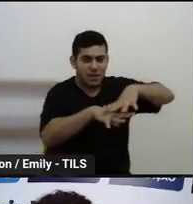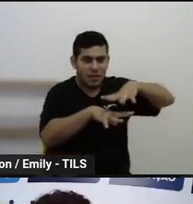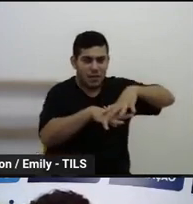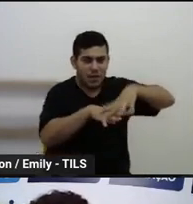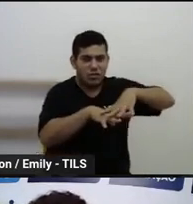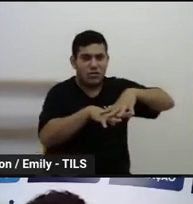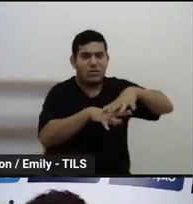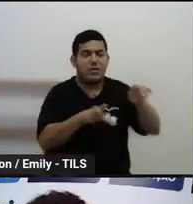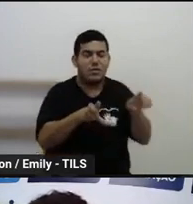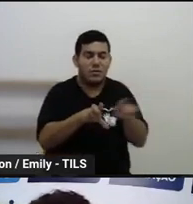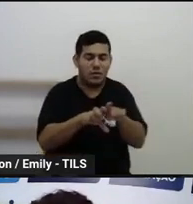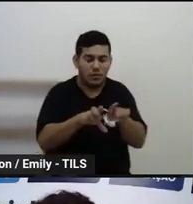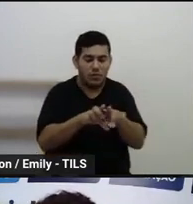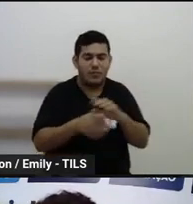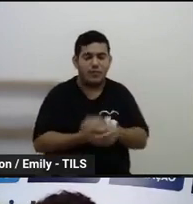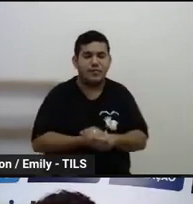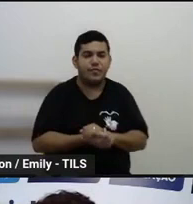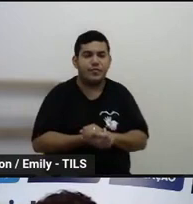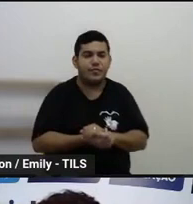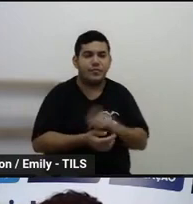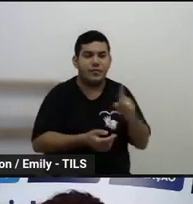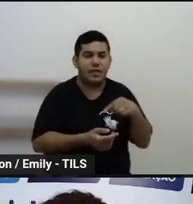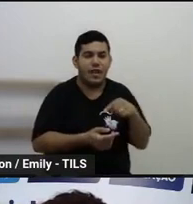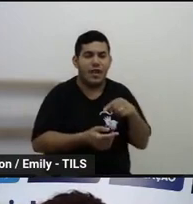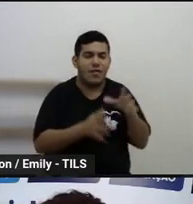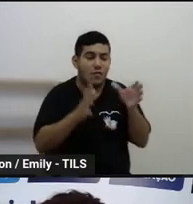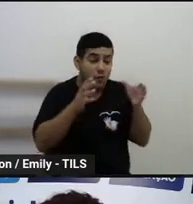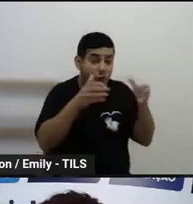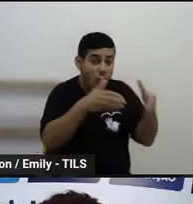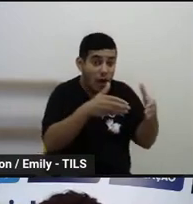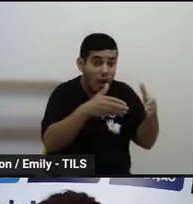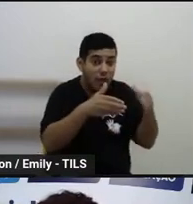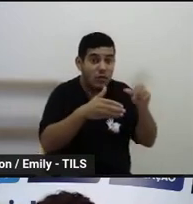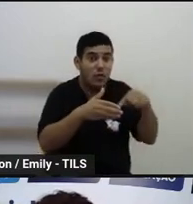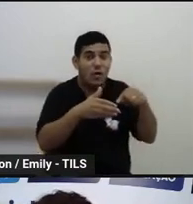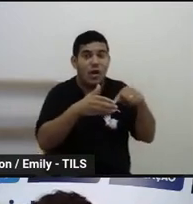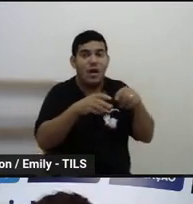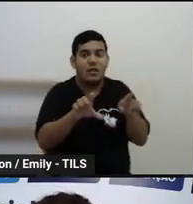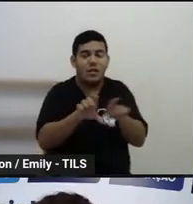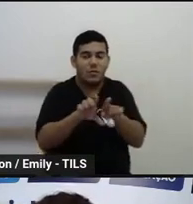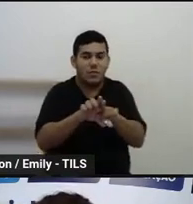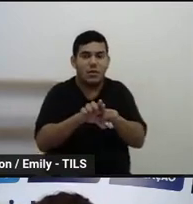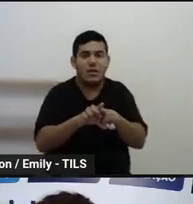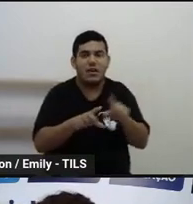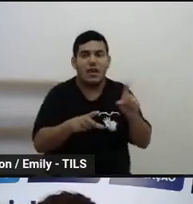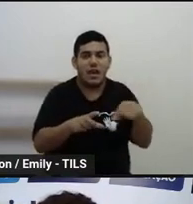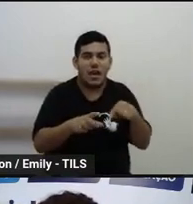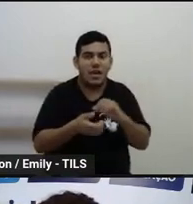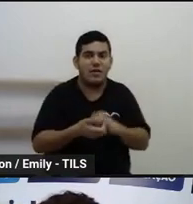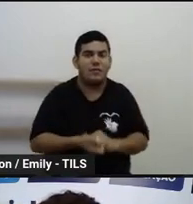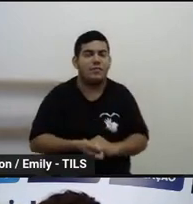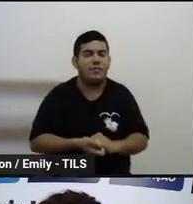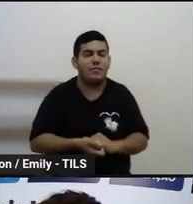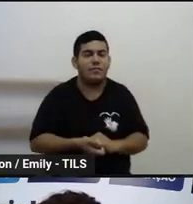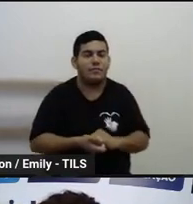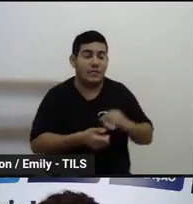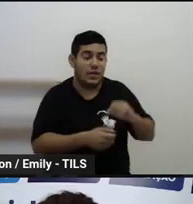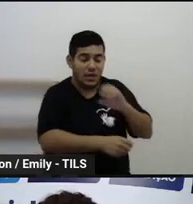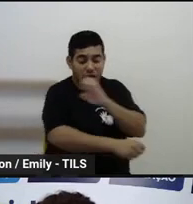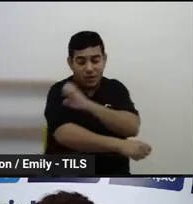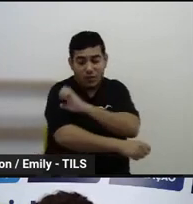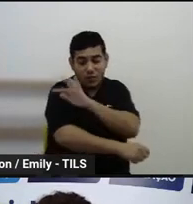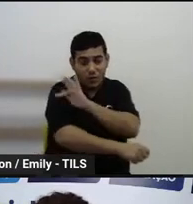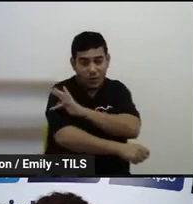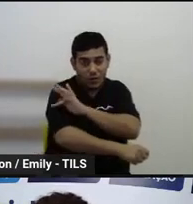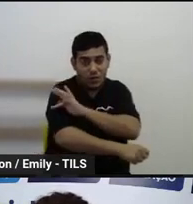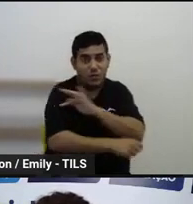E ele é voltado para estudantes das redes públicas municipal e estadual. Em 2022,